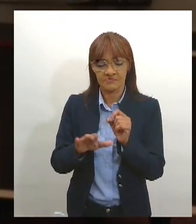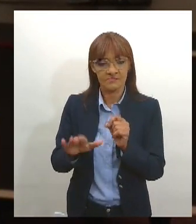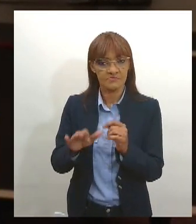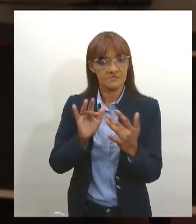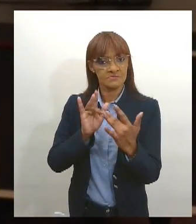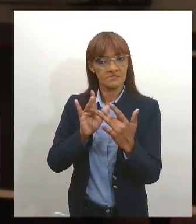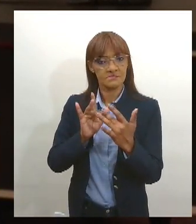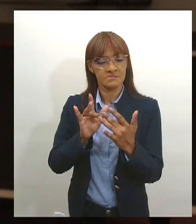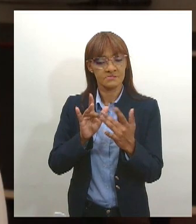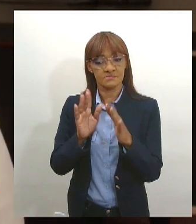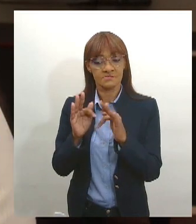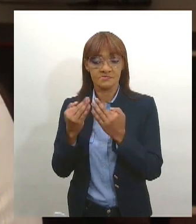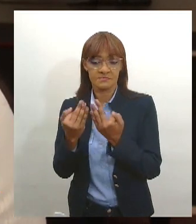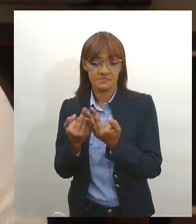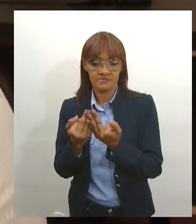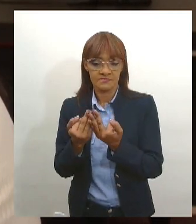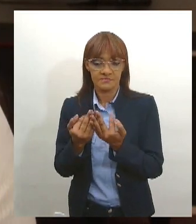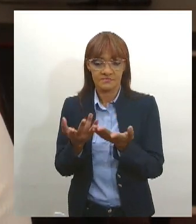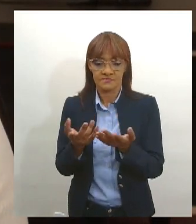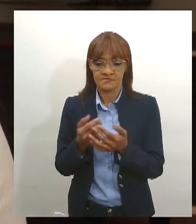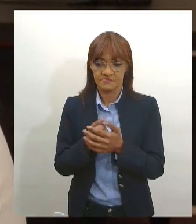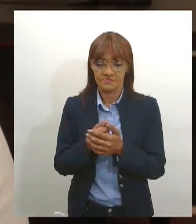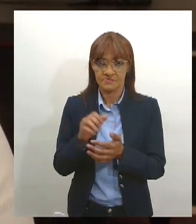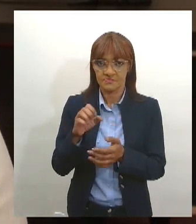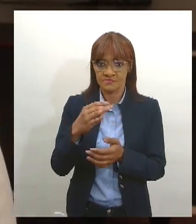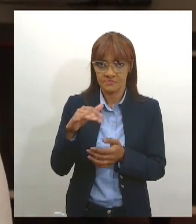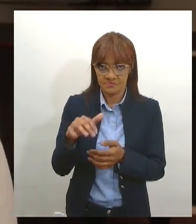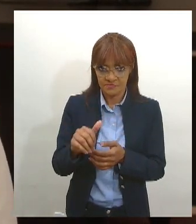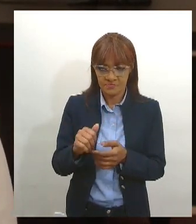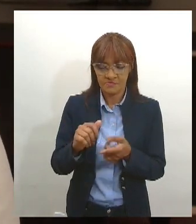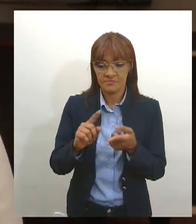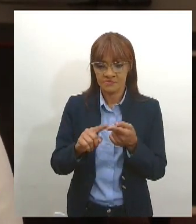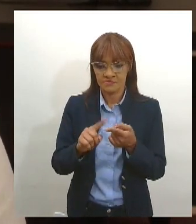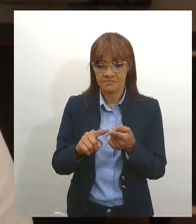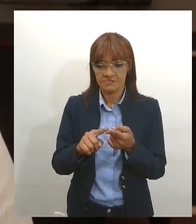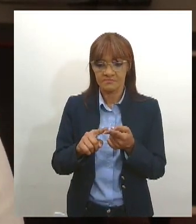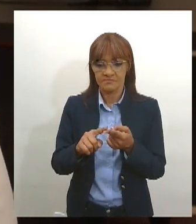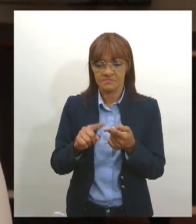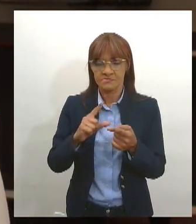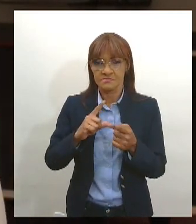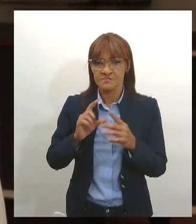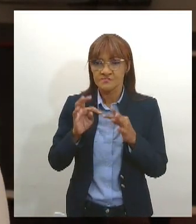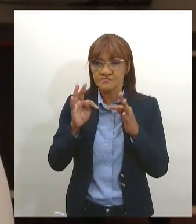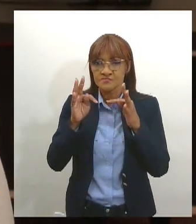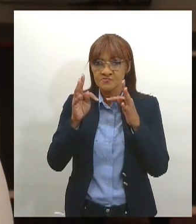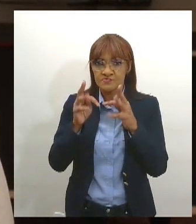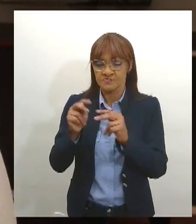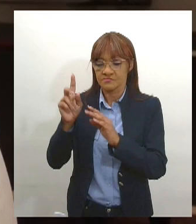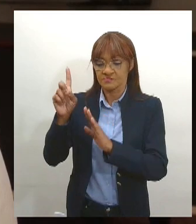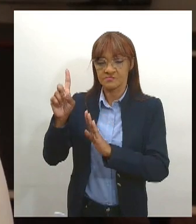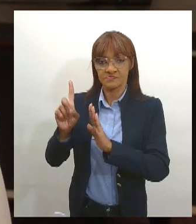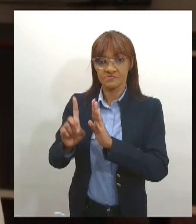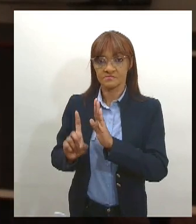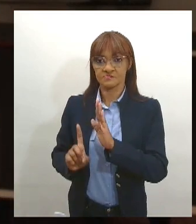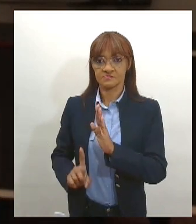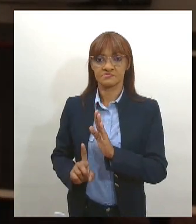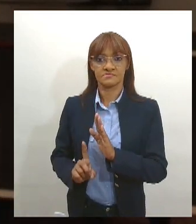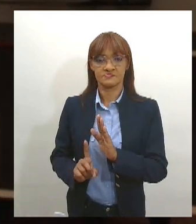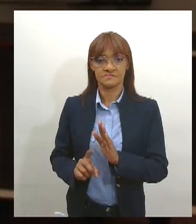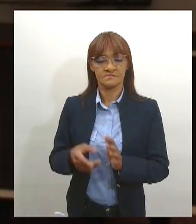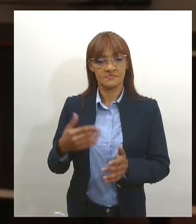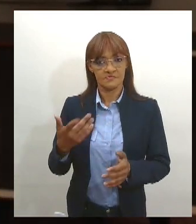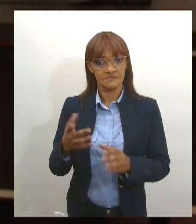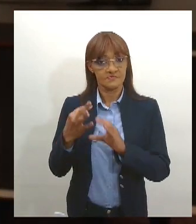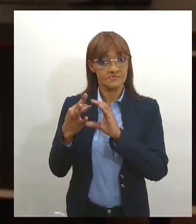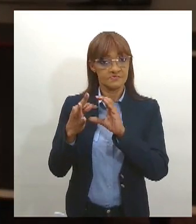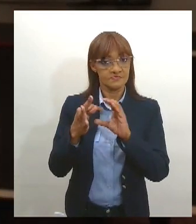inclusive o ECA prevê todo um arcabouço de direitos e deveres do Conselheiro Tutelar, inclusive